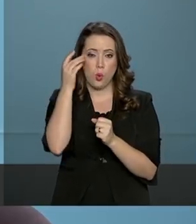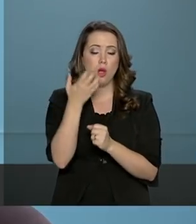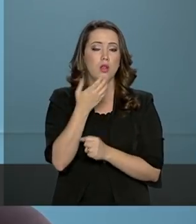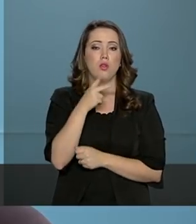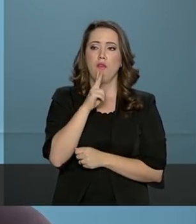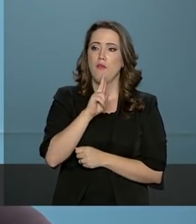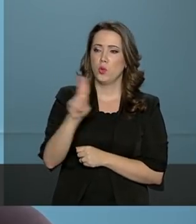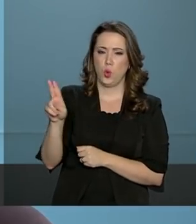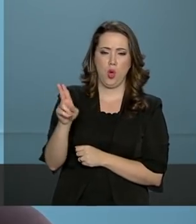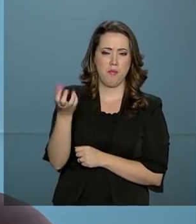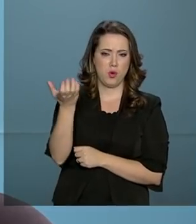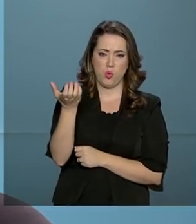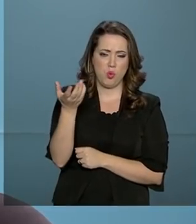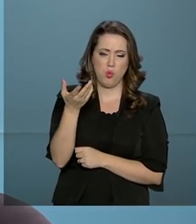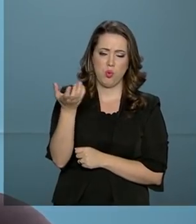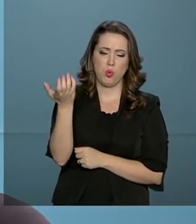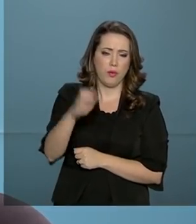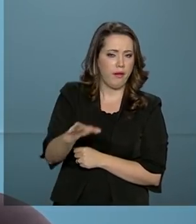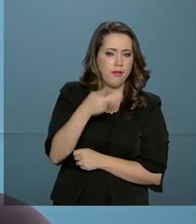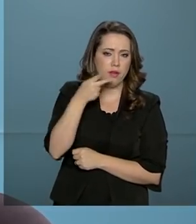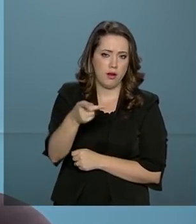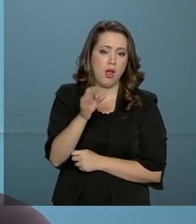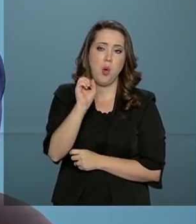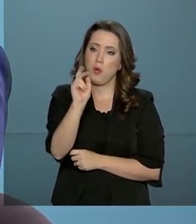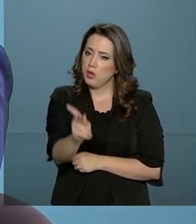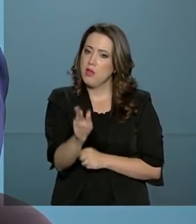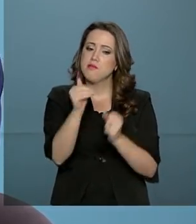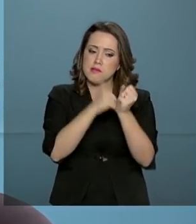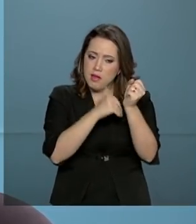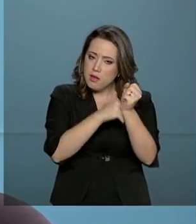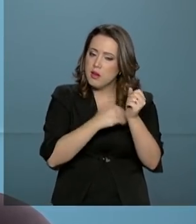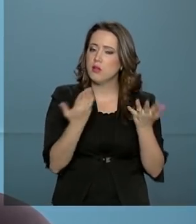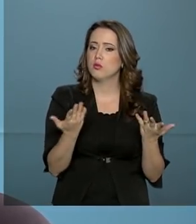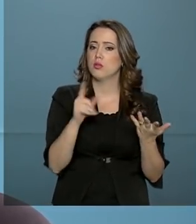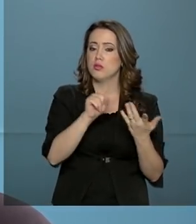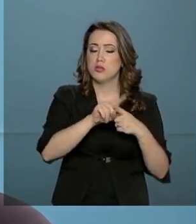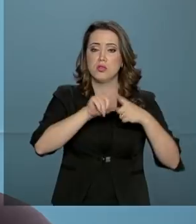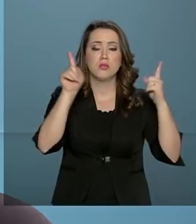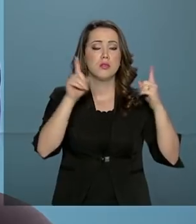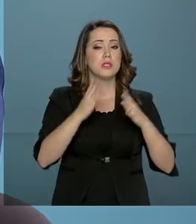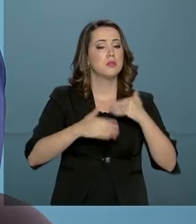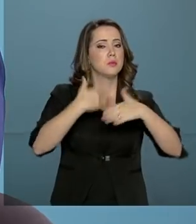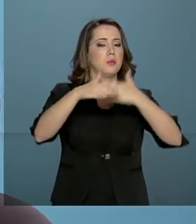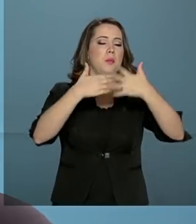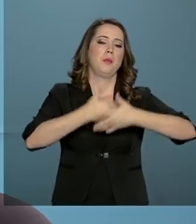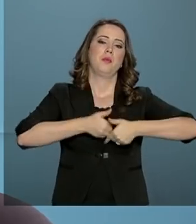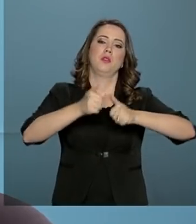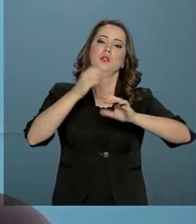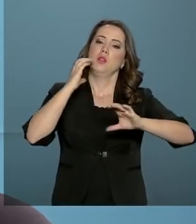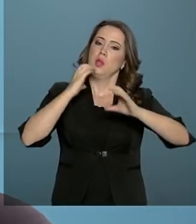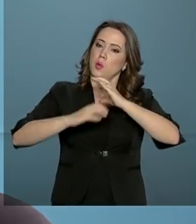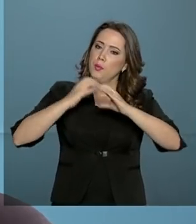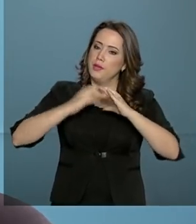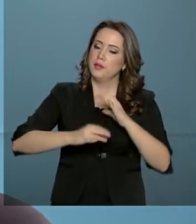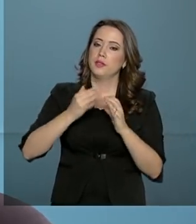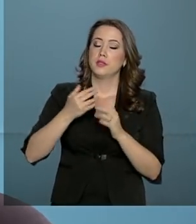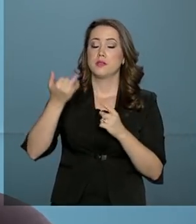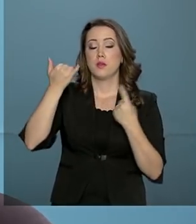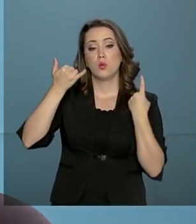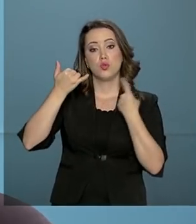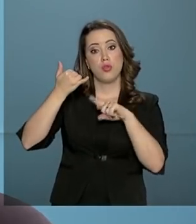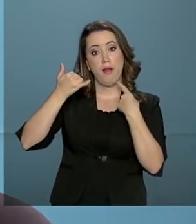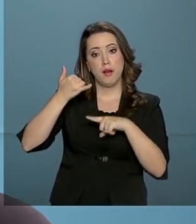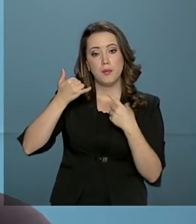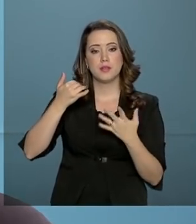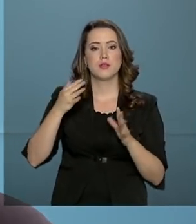de forma anônima. Mas nós temos uma equipe pronta. Estamos melhorando ainda mais esse canal de recebimento de denúncia.